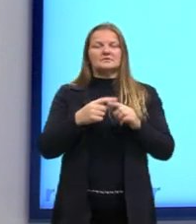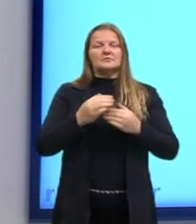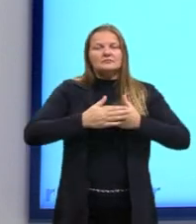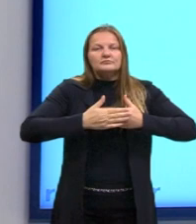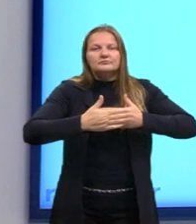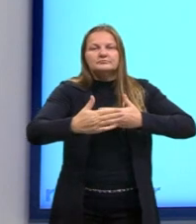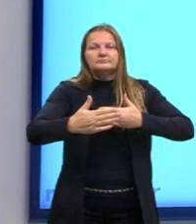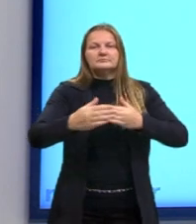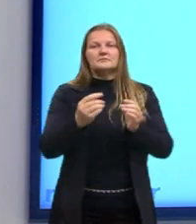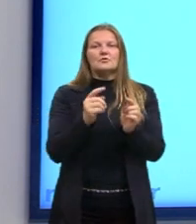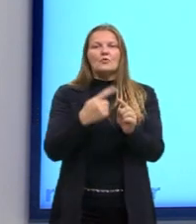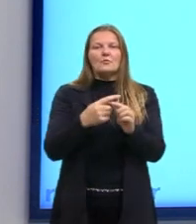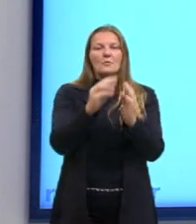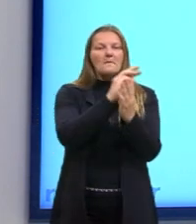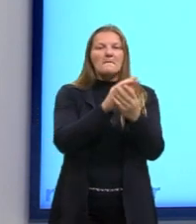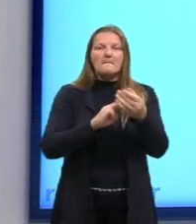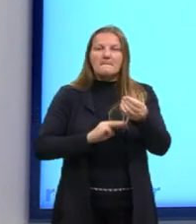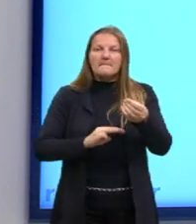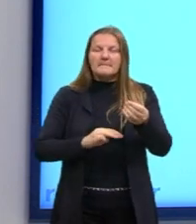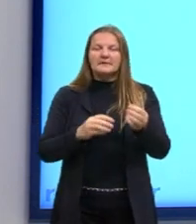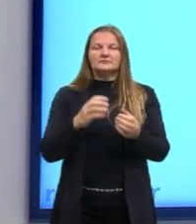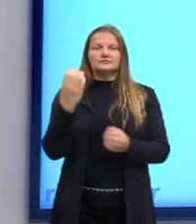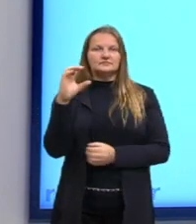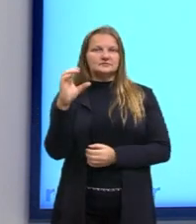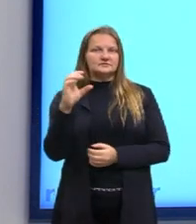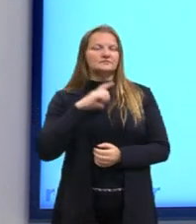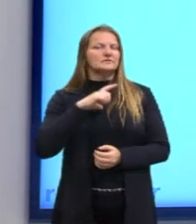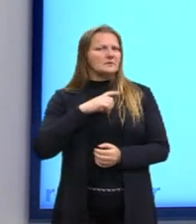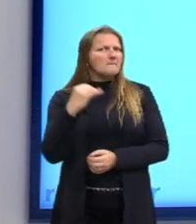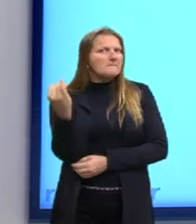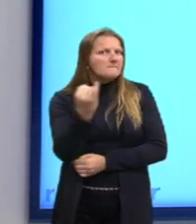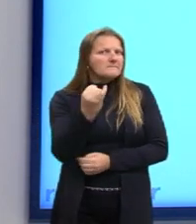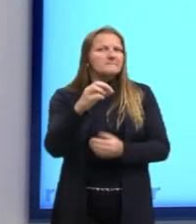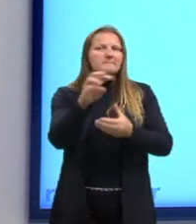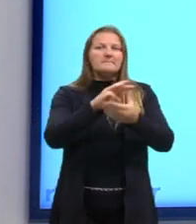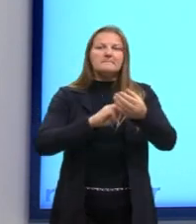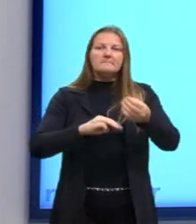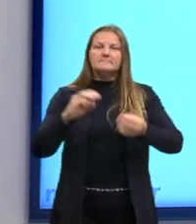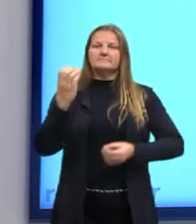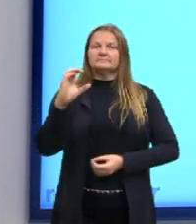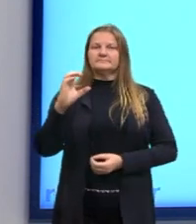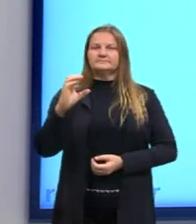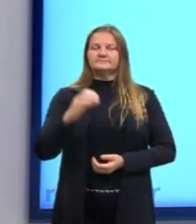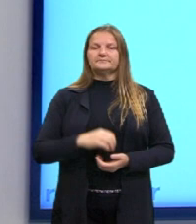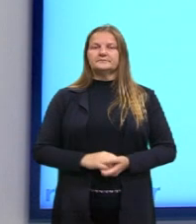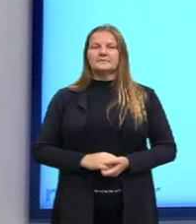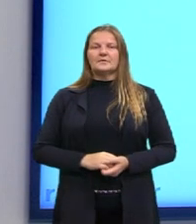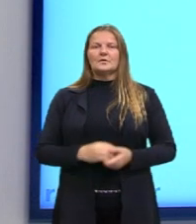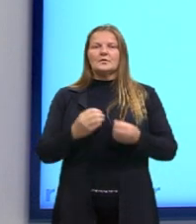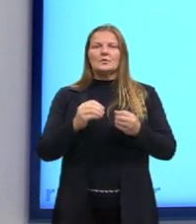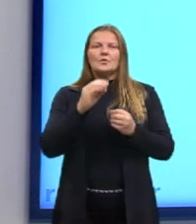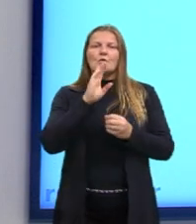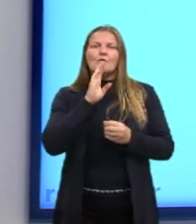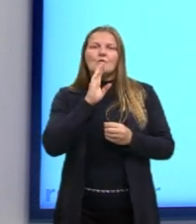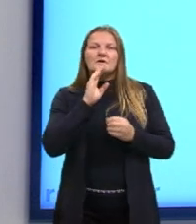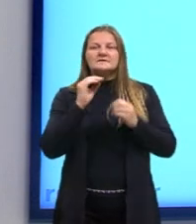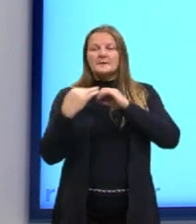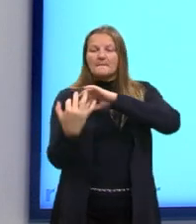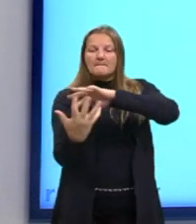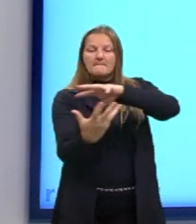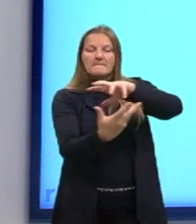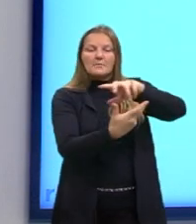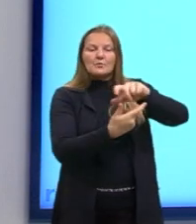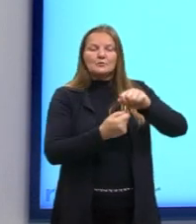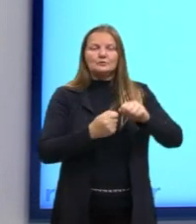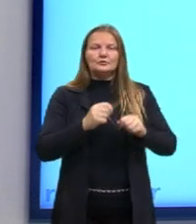desenvolver o seu método. O método científico é muito importante também que vai ver na sequência. Então olha, compreender o mundo, compreender o ser